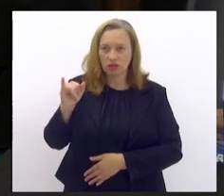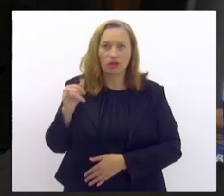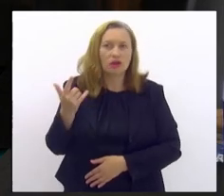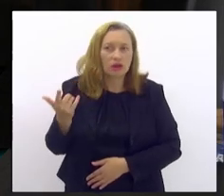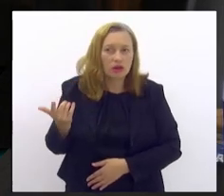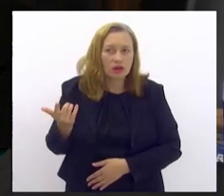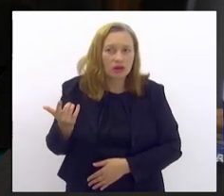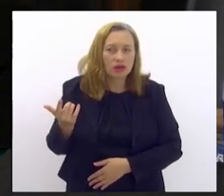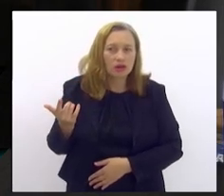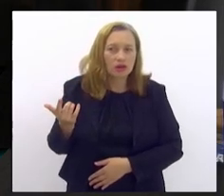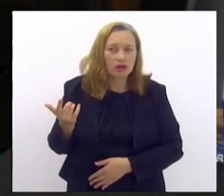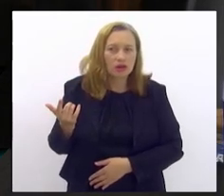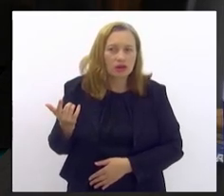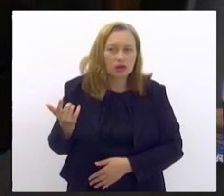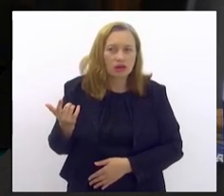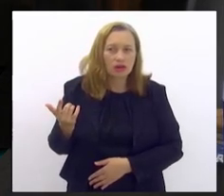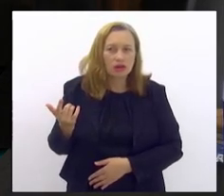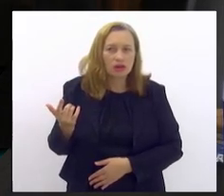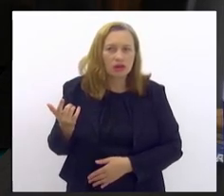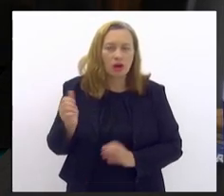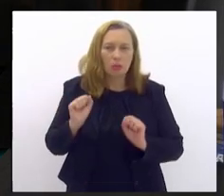apresentação?